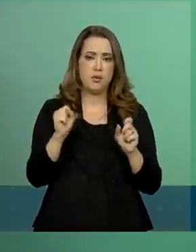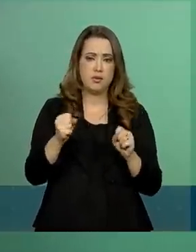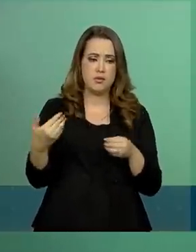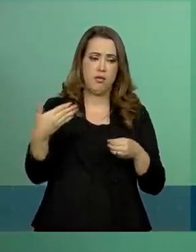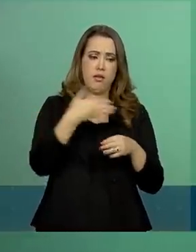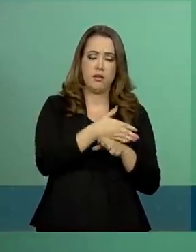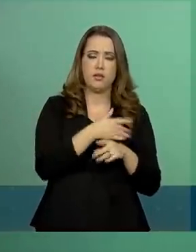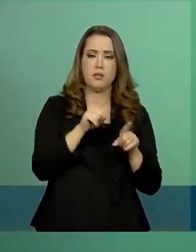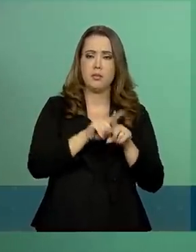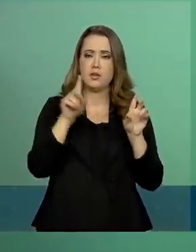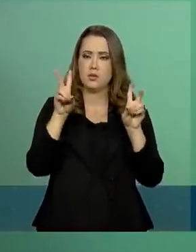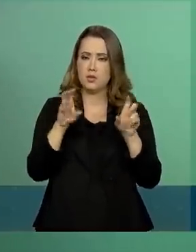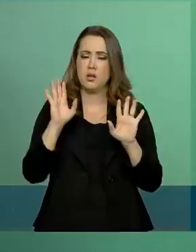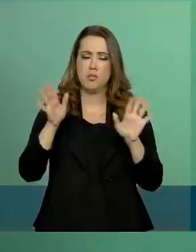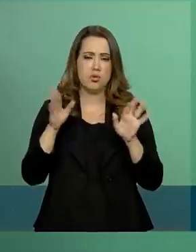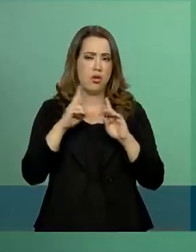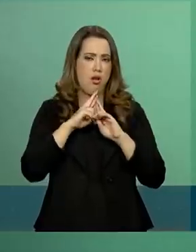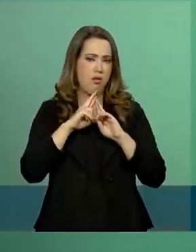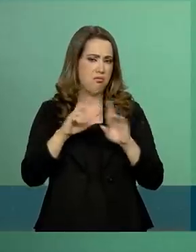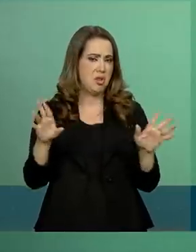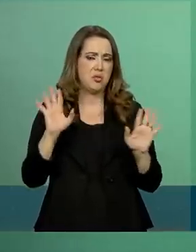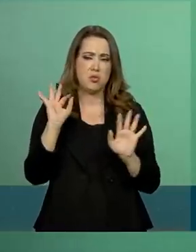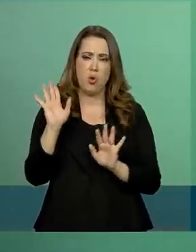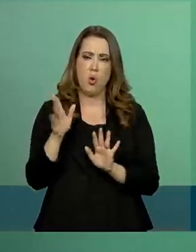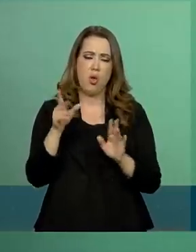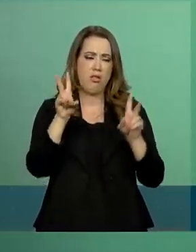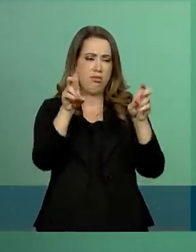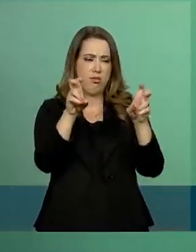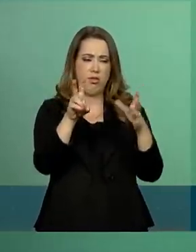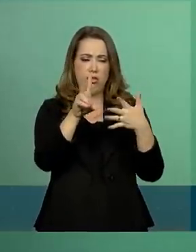resolvido. Os temas serão outros, efetivamente,